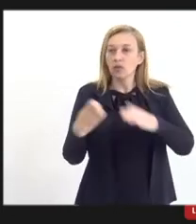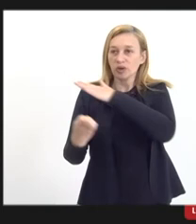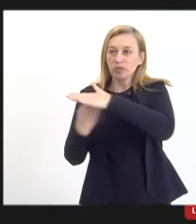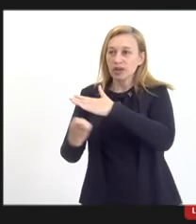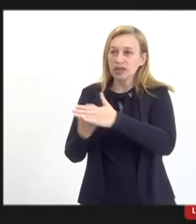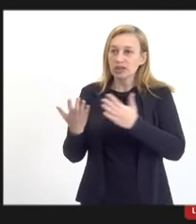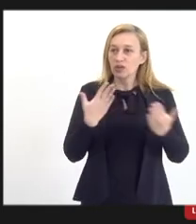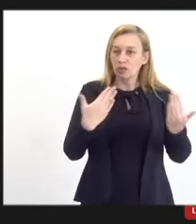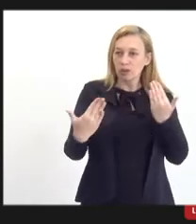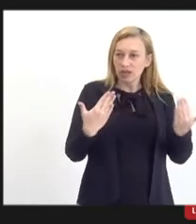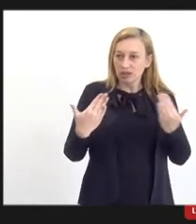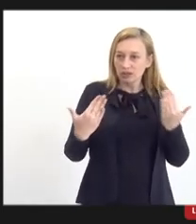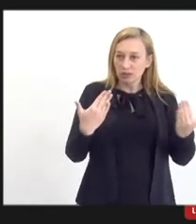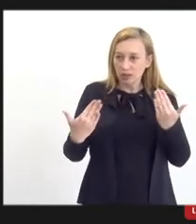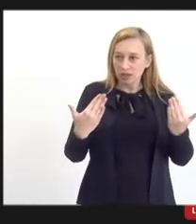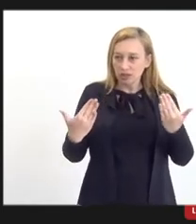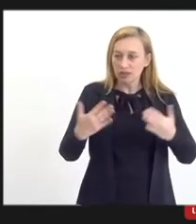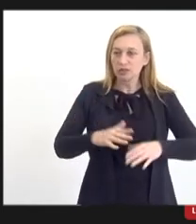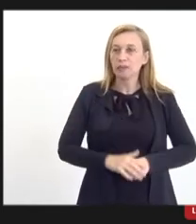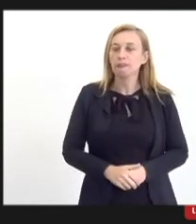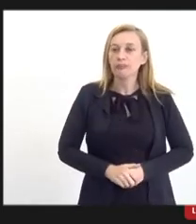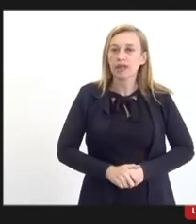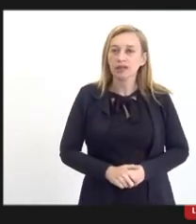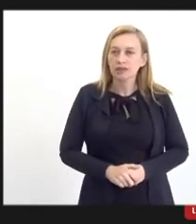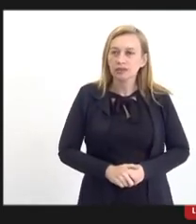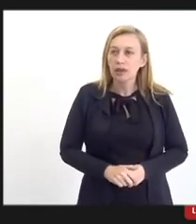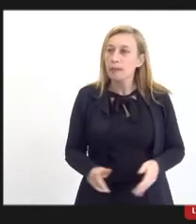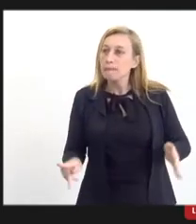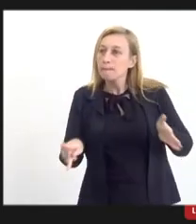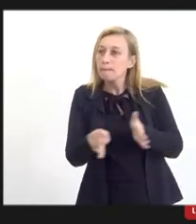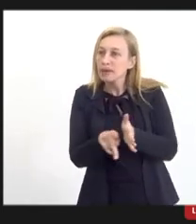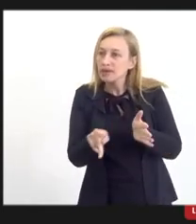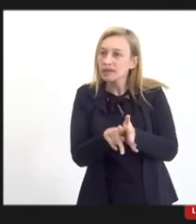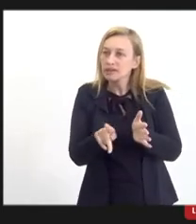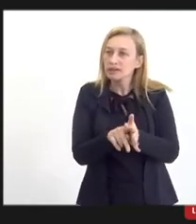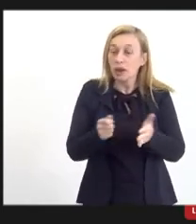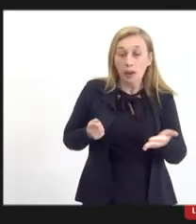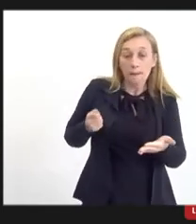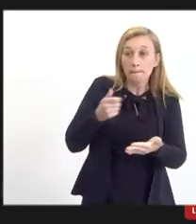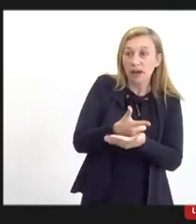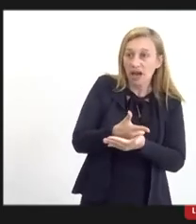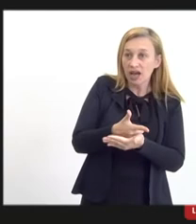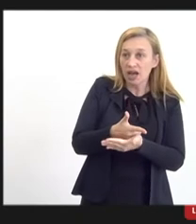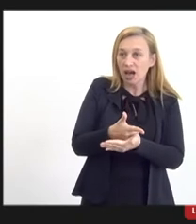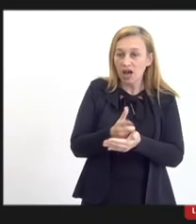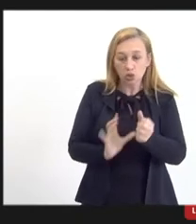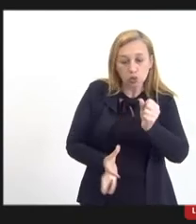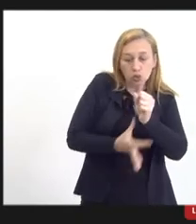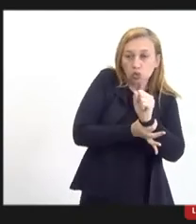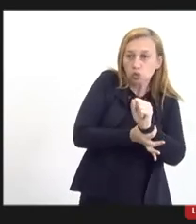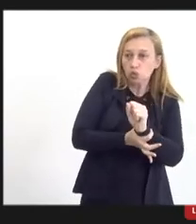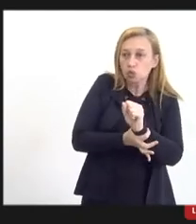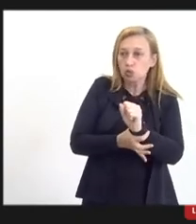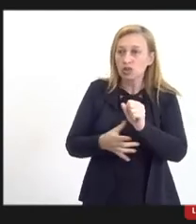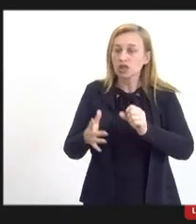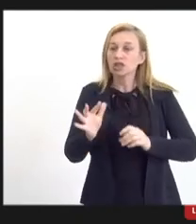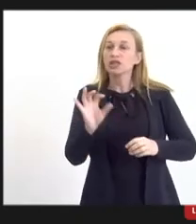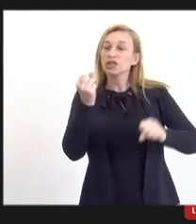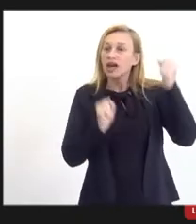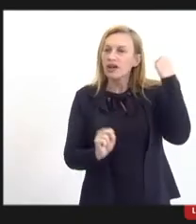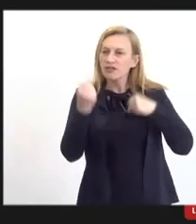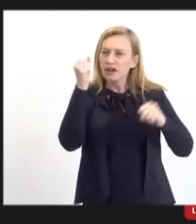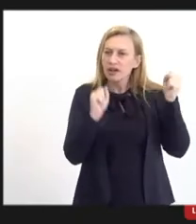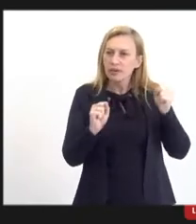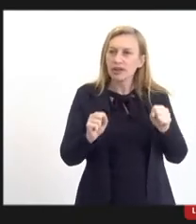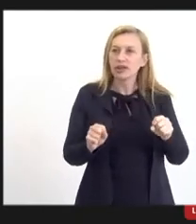comparativamente se usava FMC pagava de custo de segurança numa fábrica de Houston e o